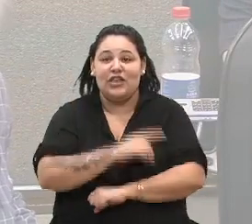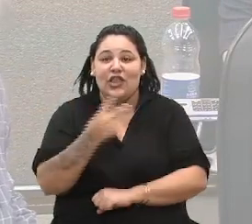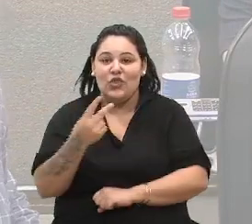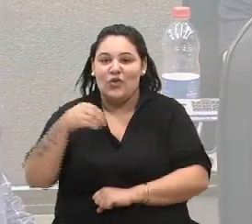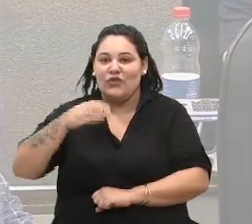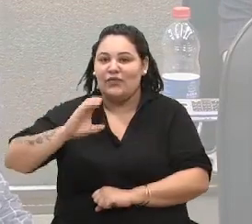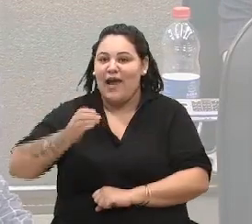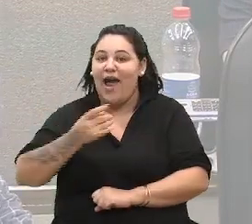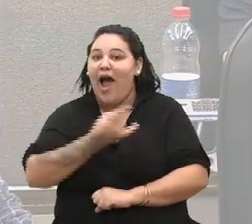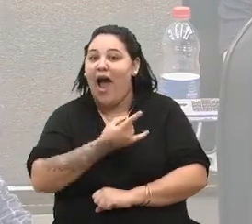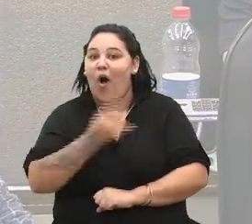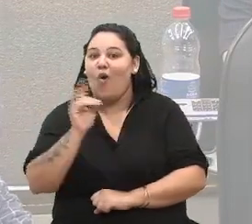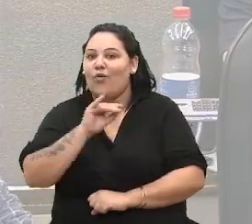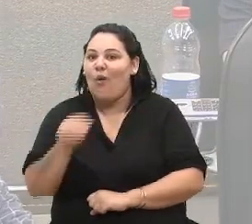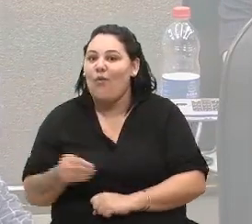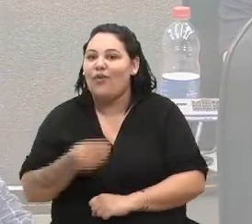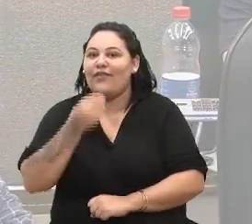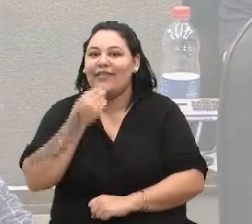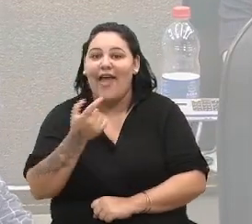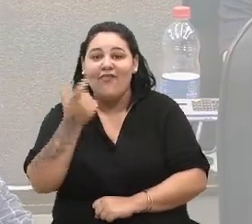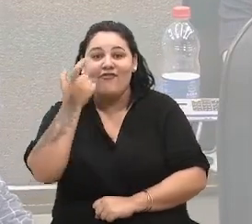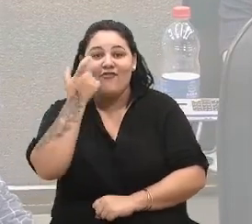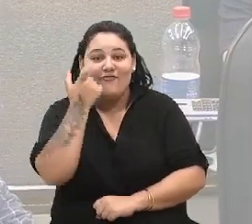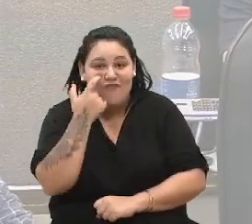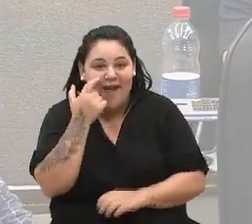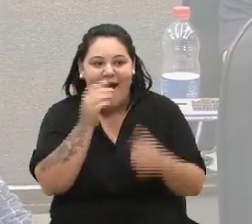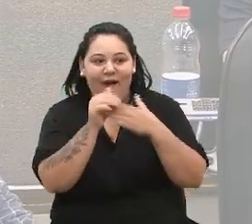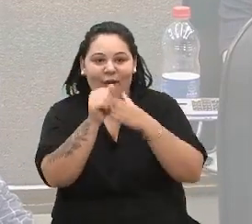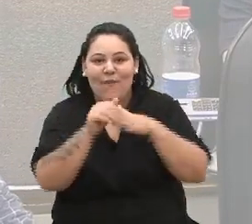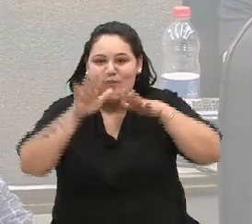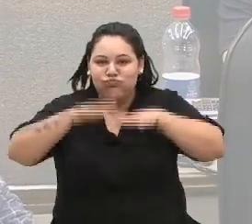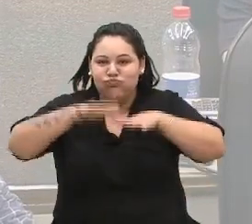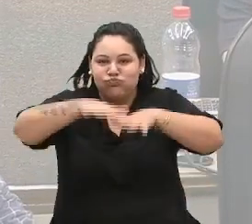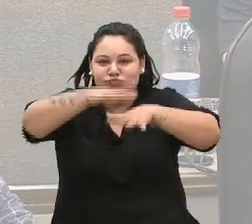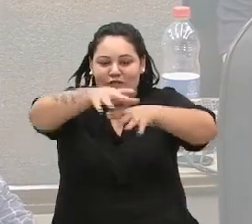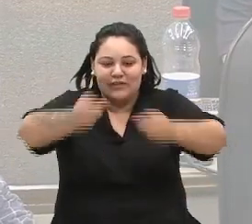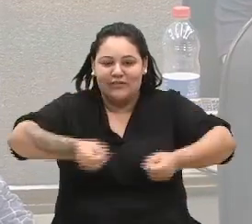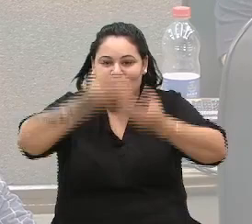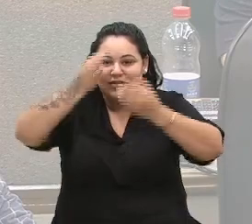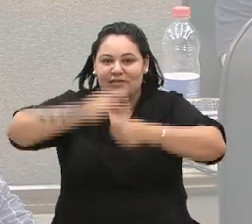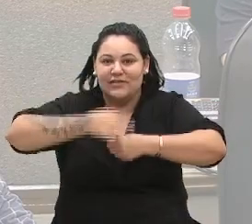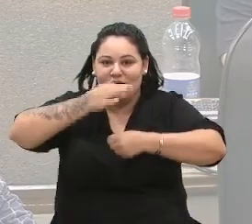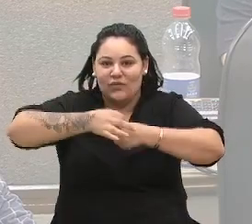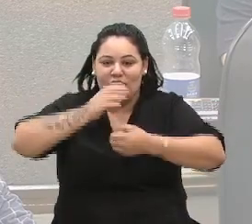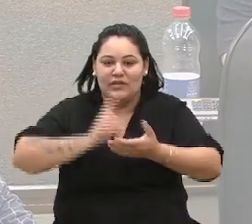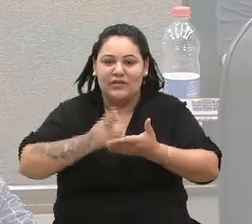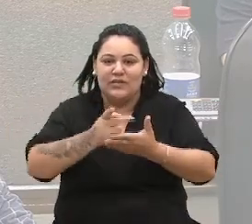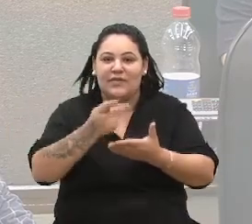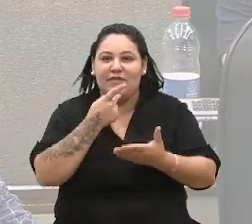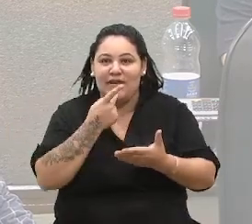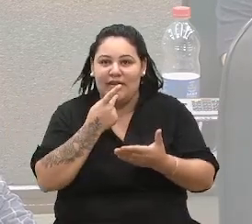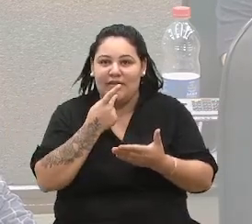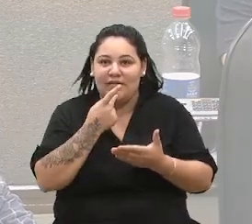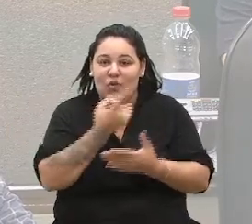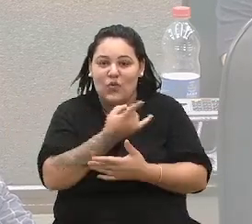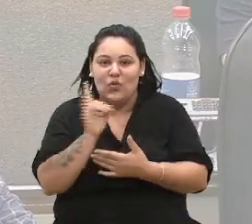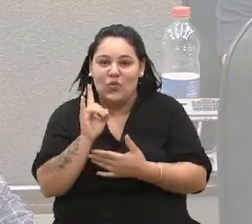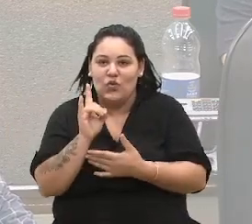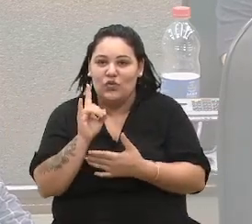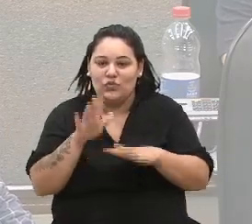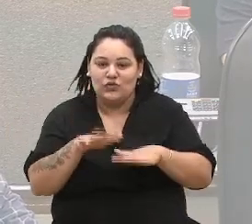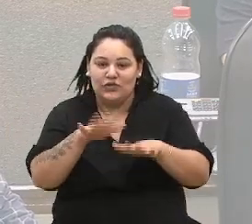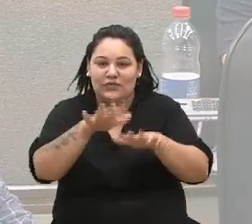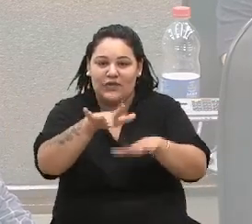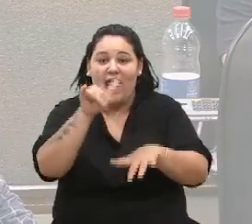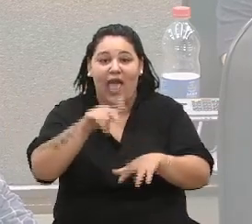é a última oportunidade para acompanhar o desfile da Festa da Uva, eu sempre digo, via de regra, o último desfile costuma ser